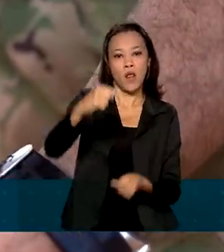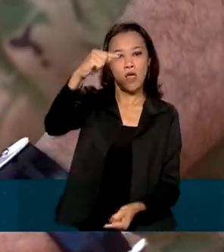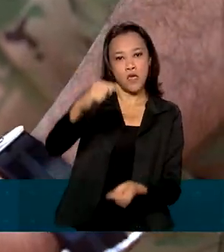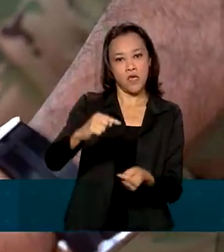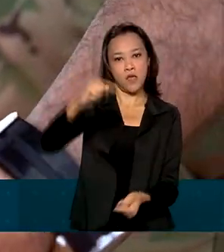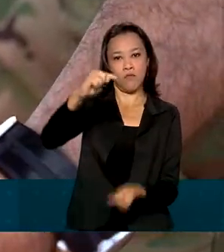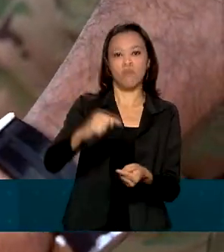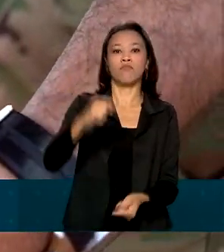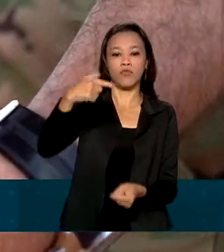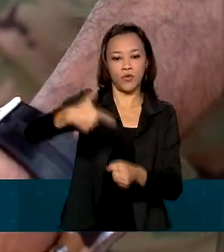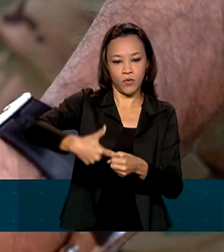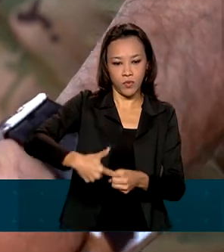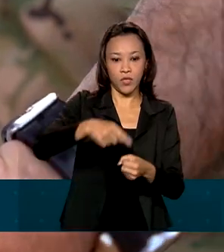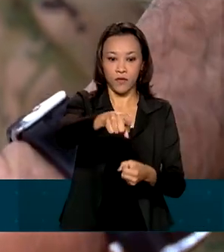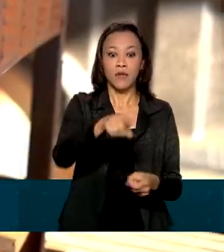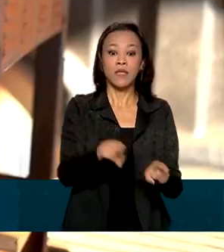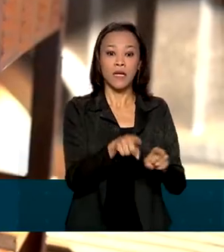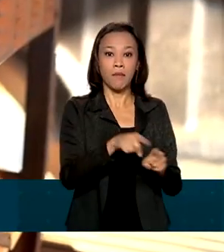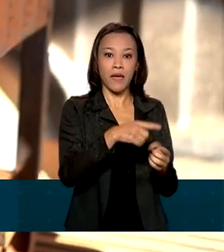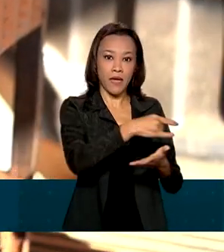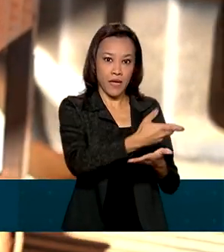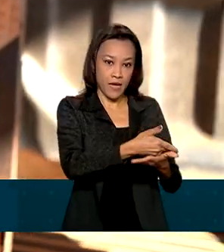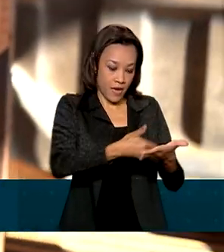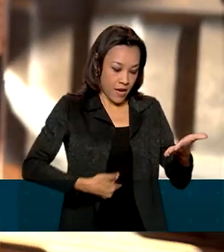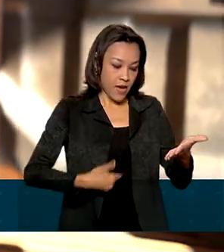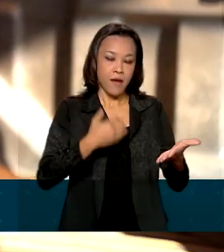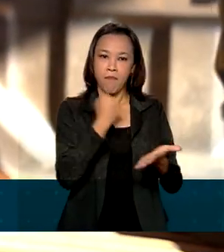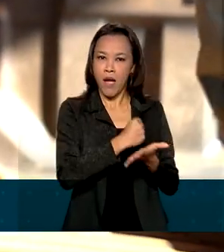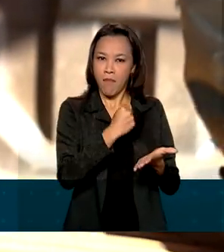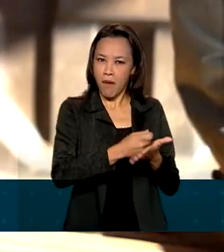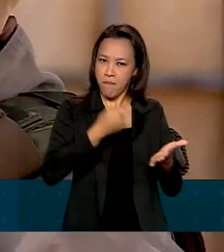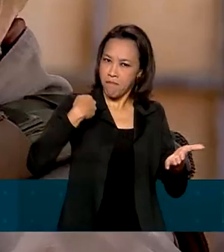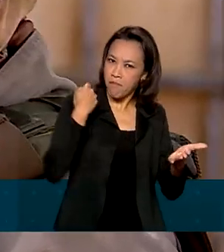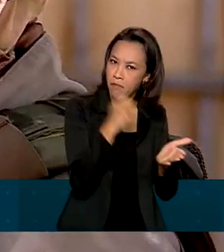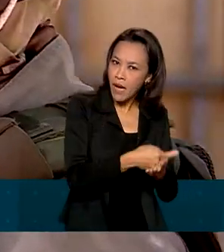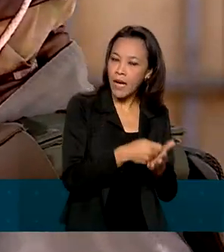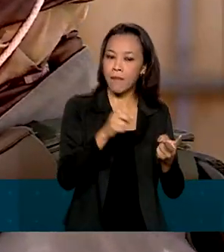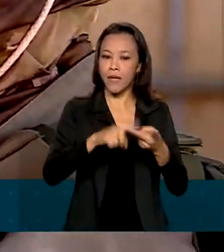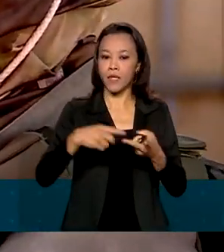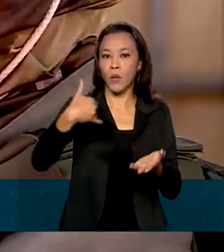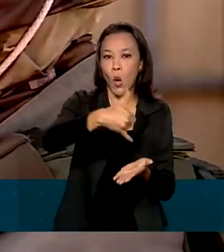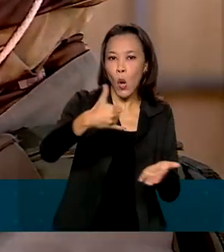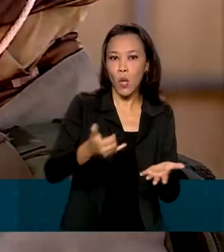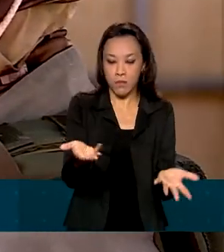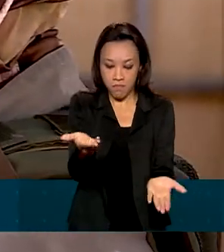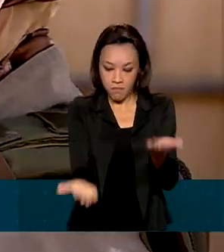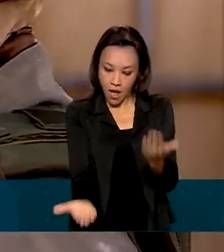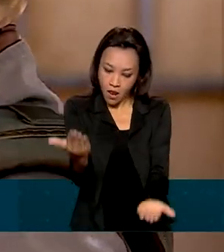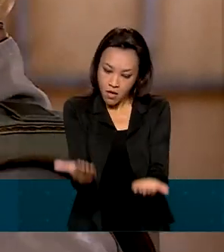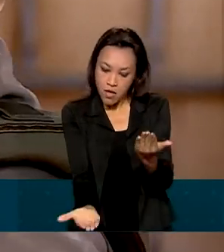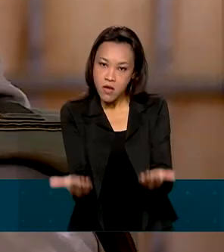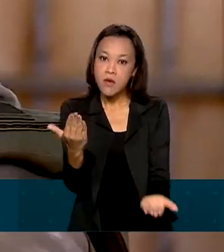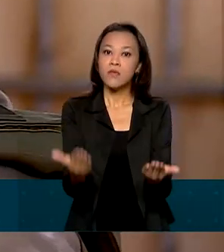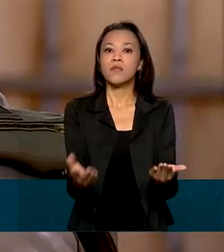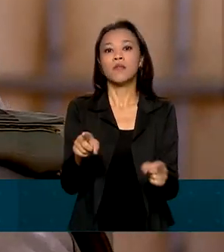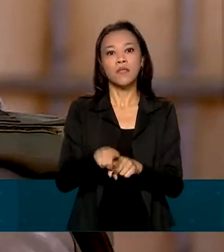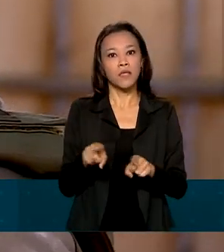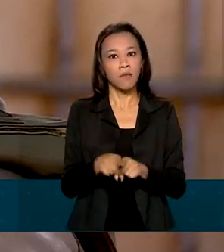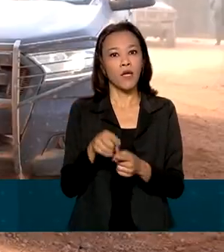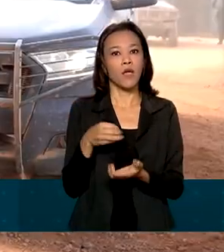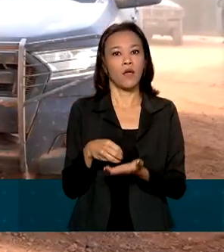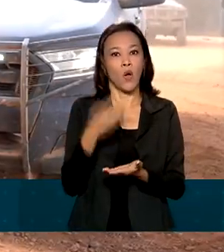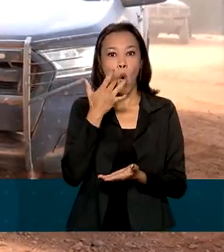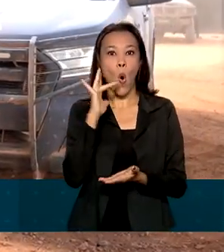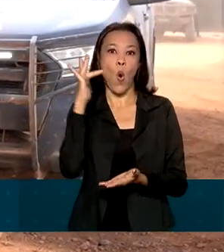Foram apreendidos recibos de pagamento, um gerador, óleos lubrificantes, uma balança de precisão e uma pequena quantidade de